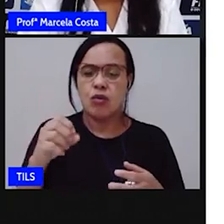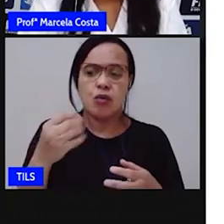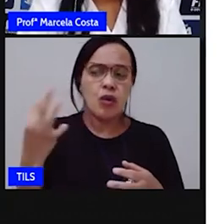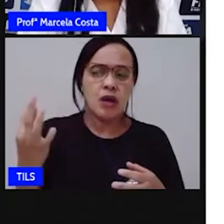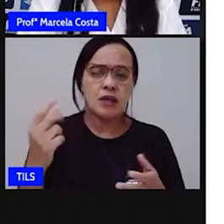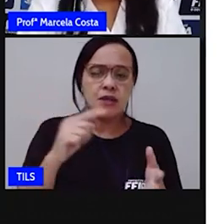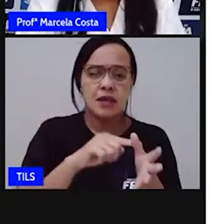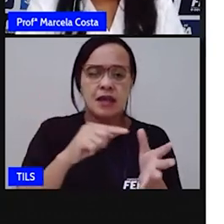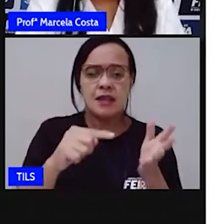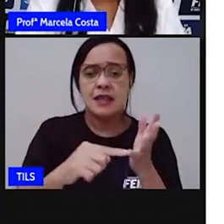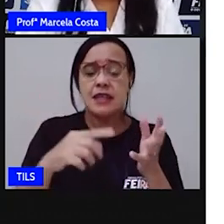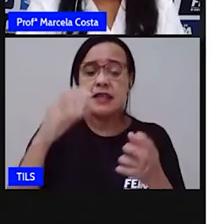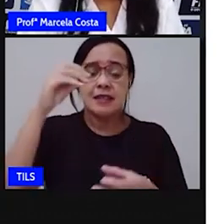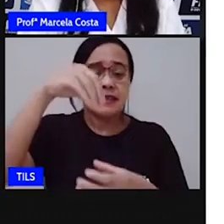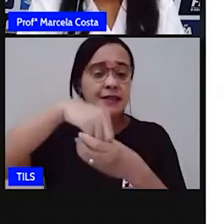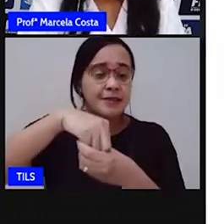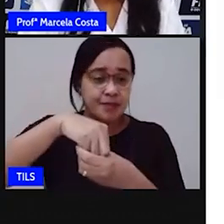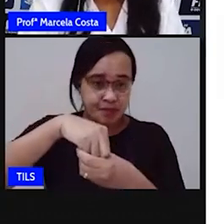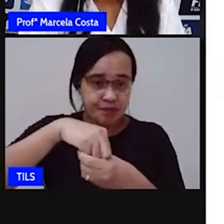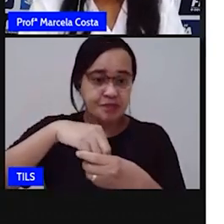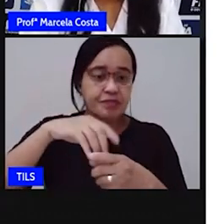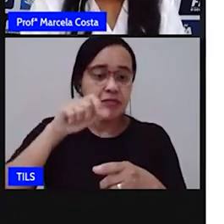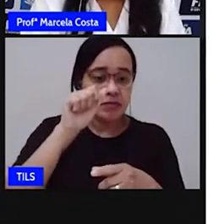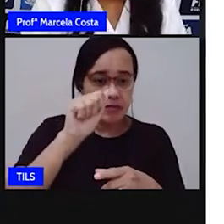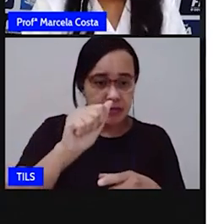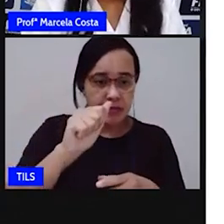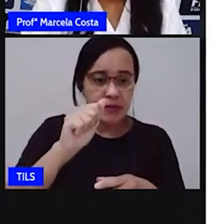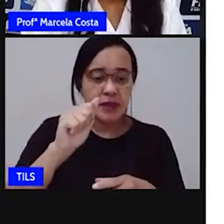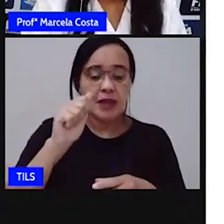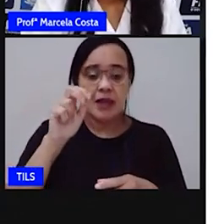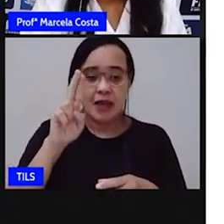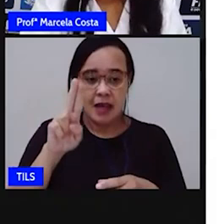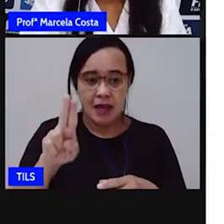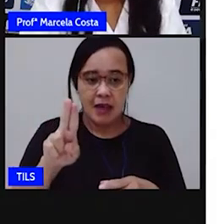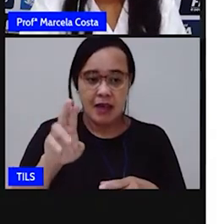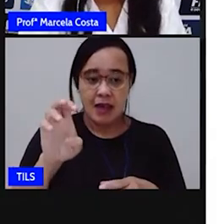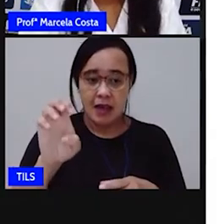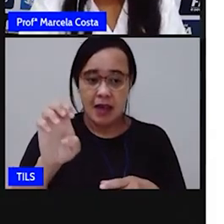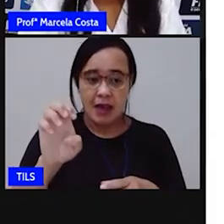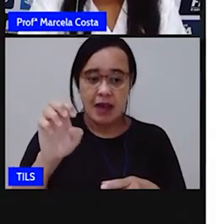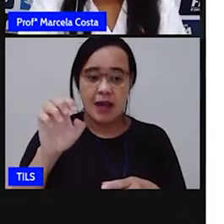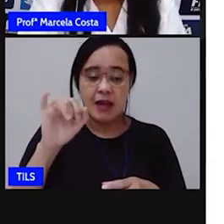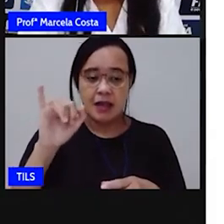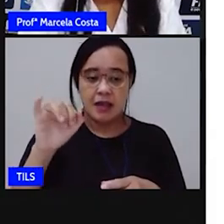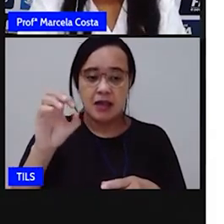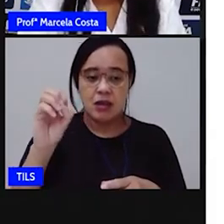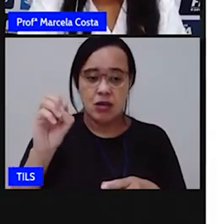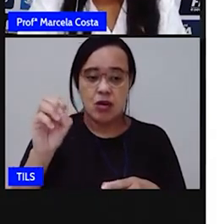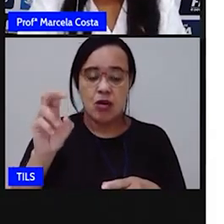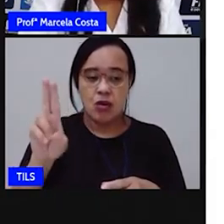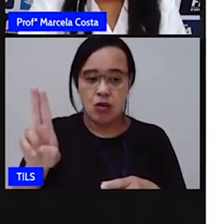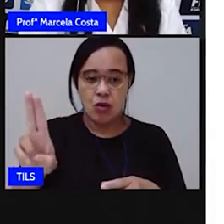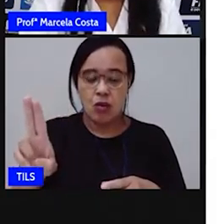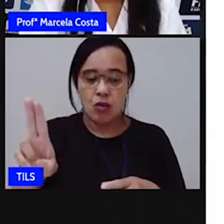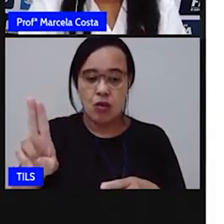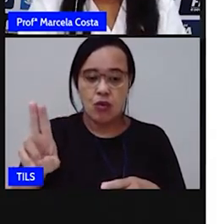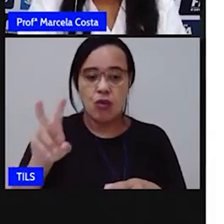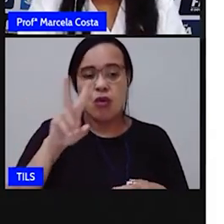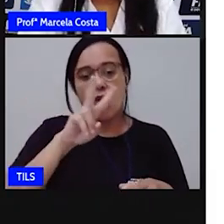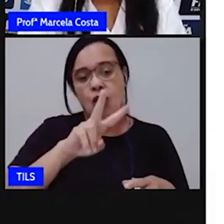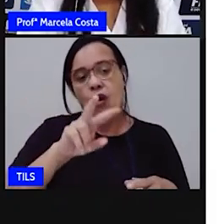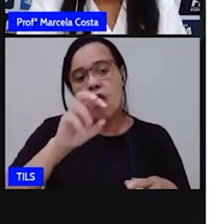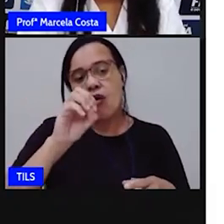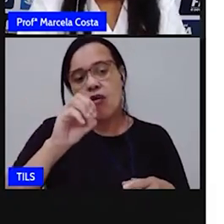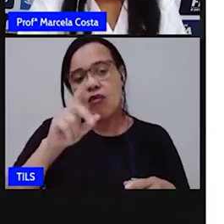Lembrando que as vogais são a letra A, E, I, O e